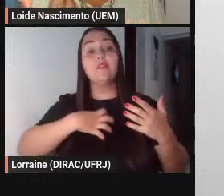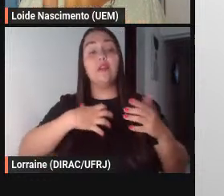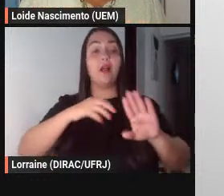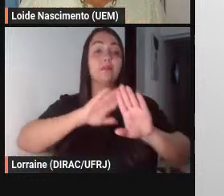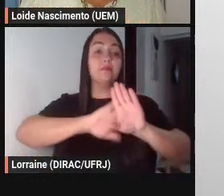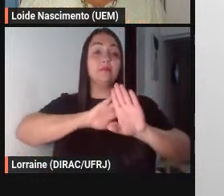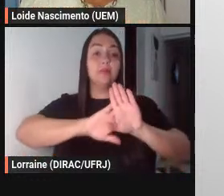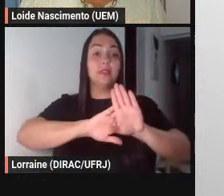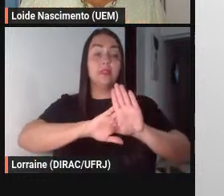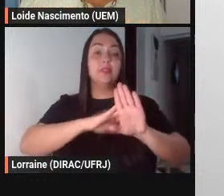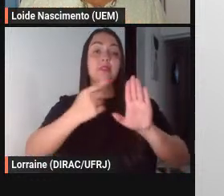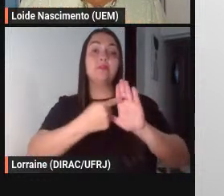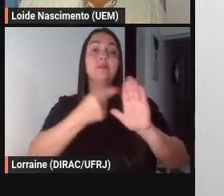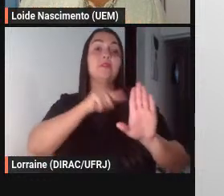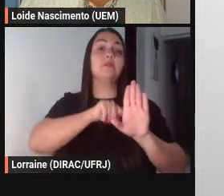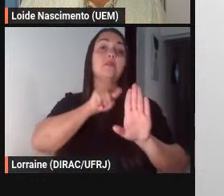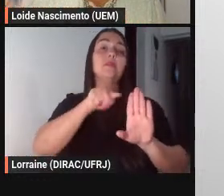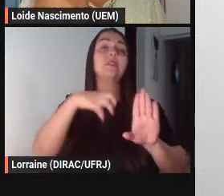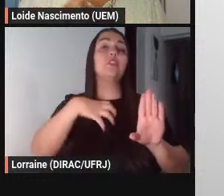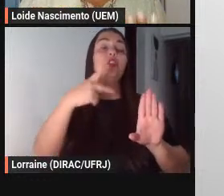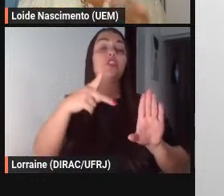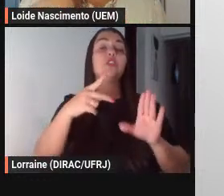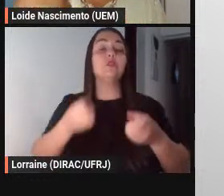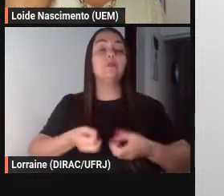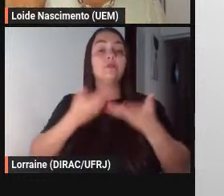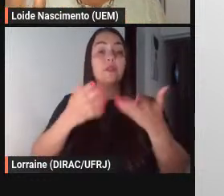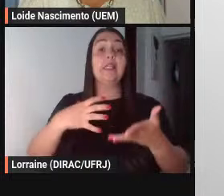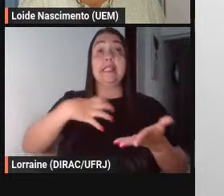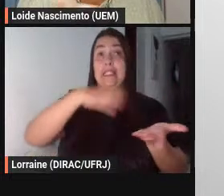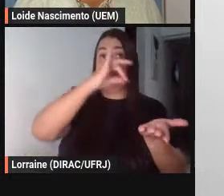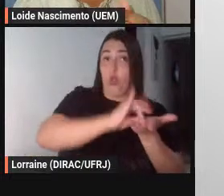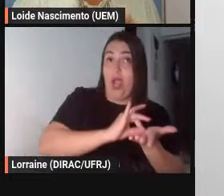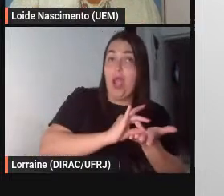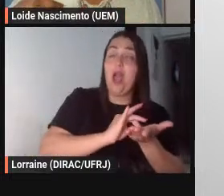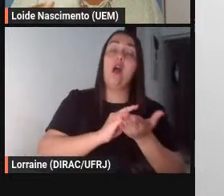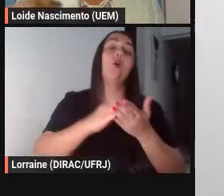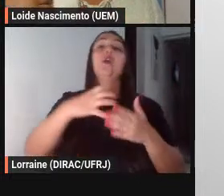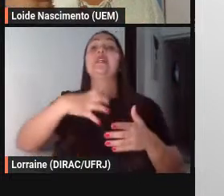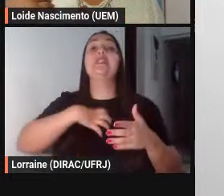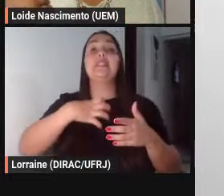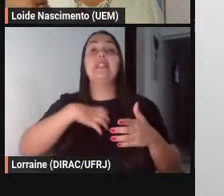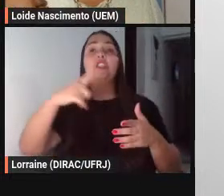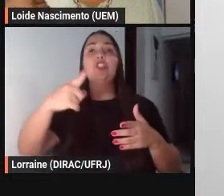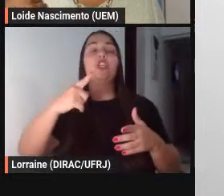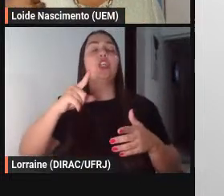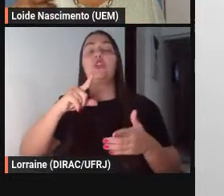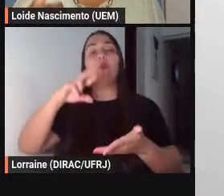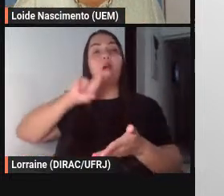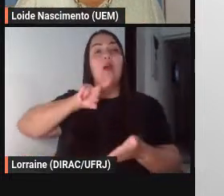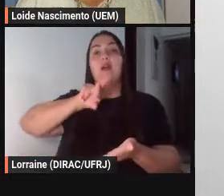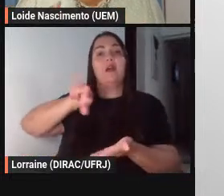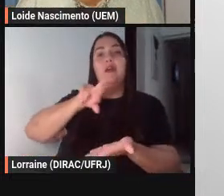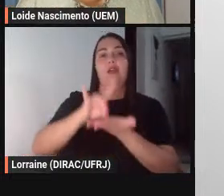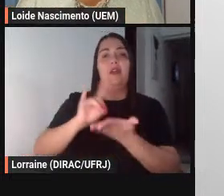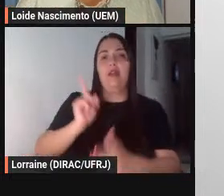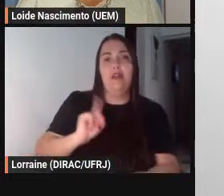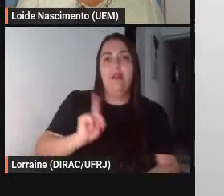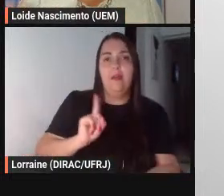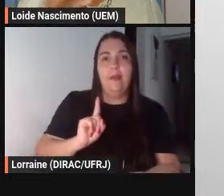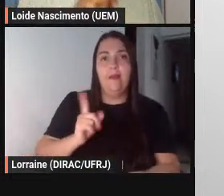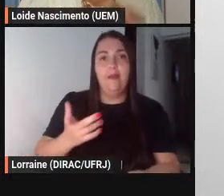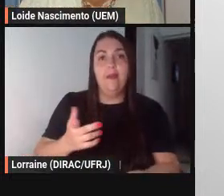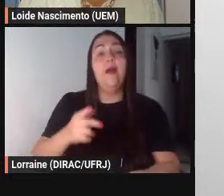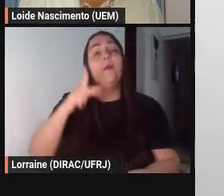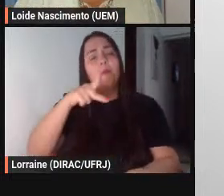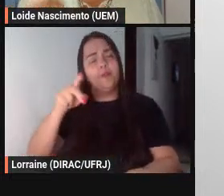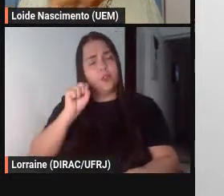figurado dessa expressão né sentido real sentido figurado ela professora pode pedir para relacionar